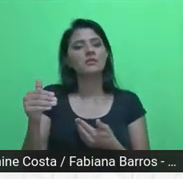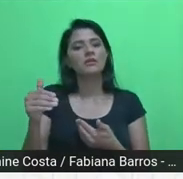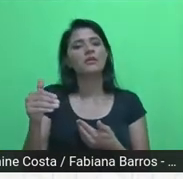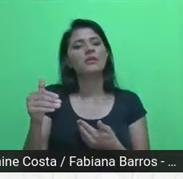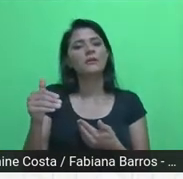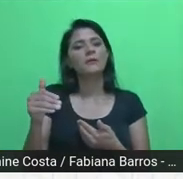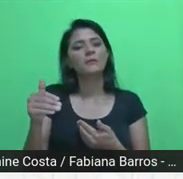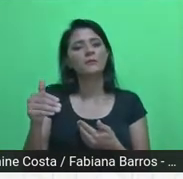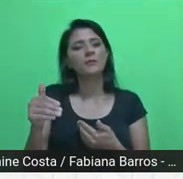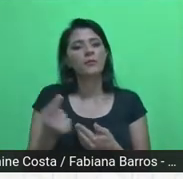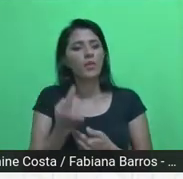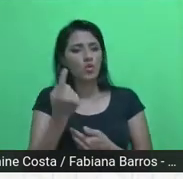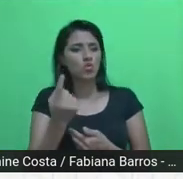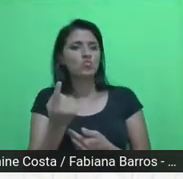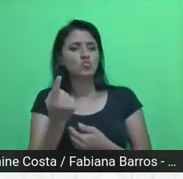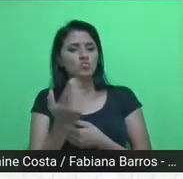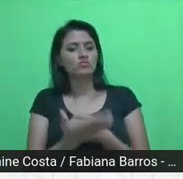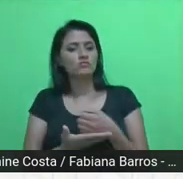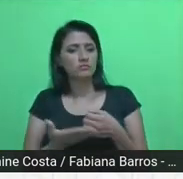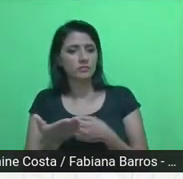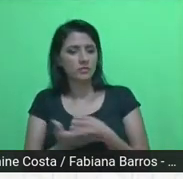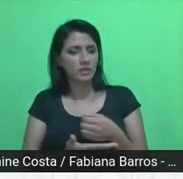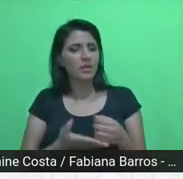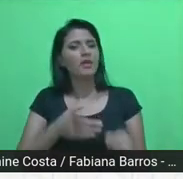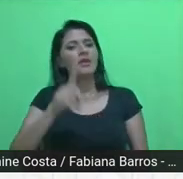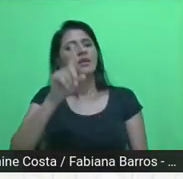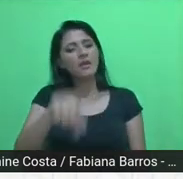um fundamento que é